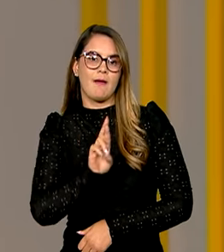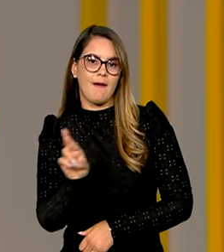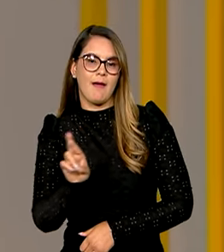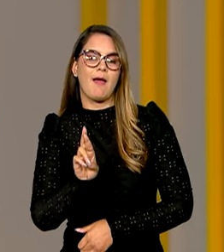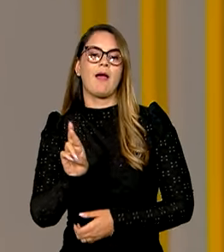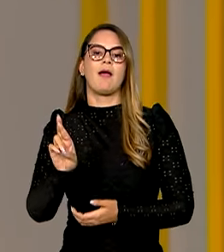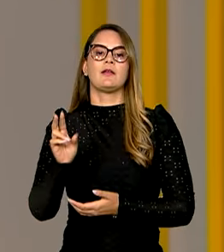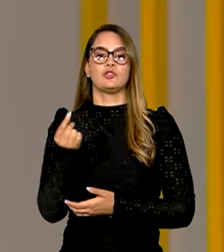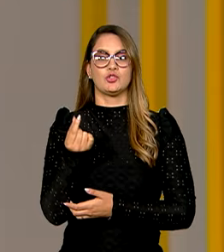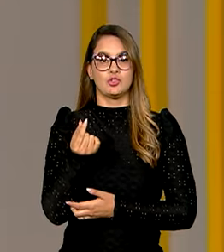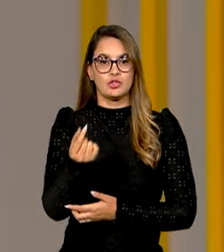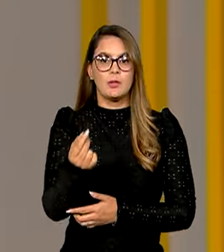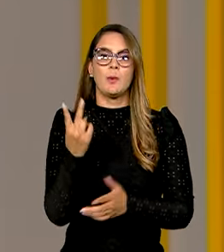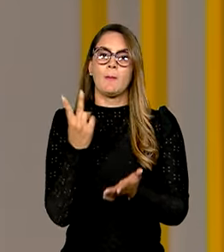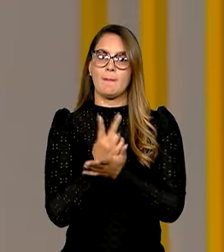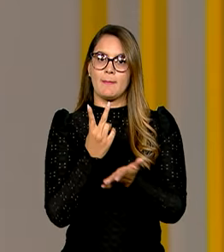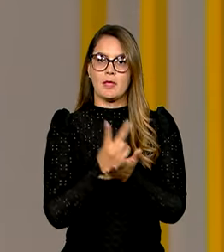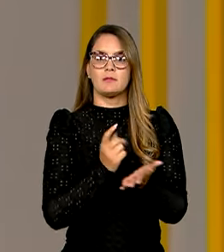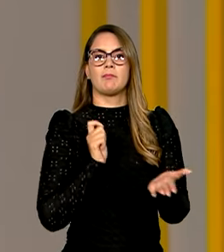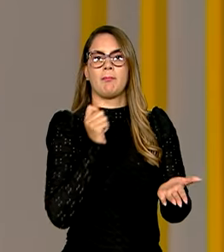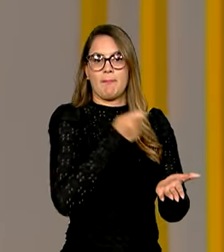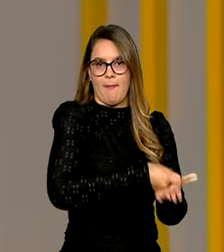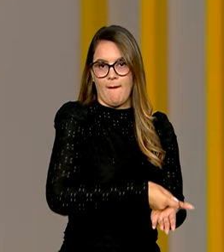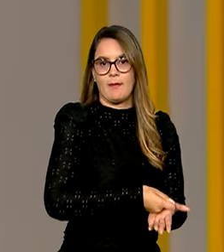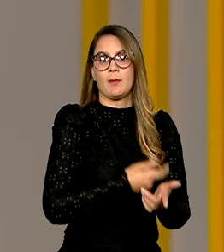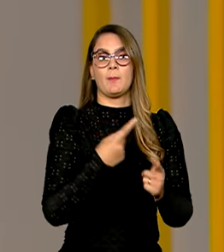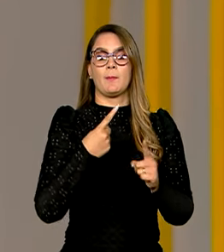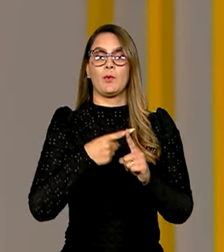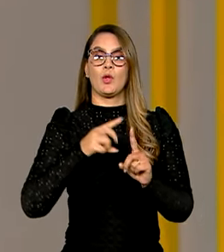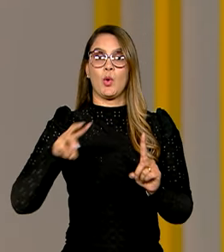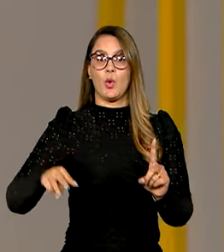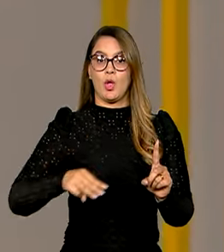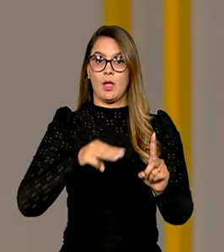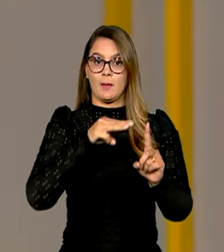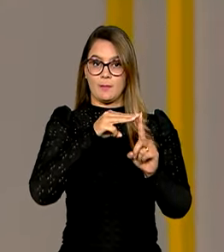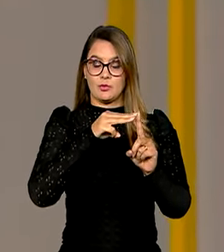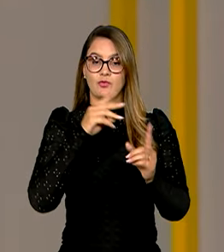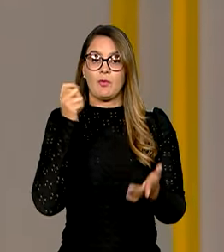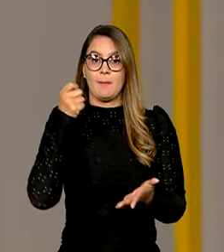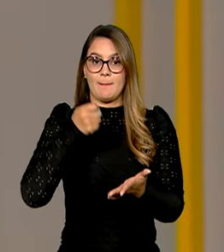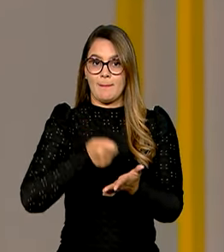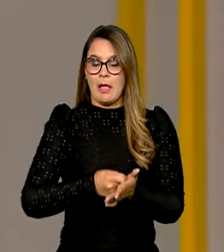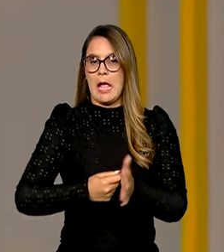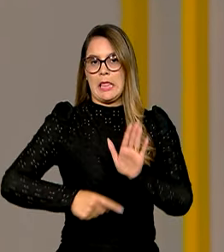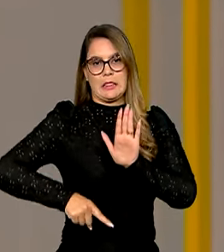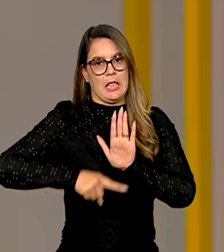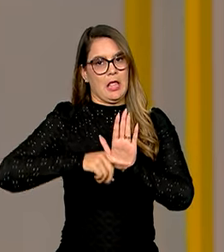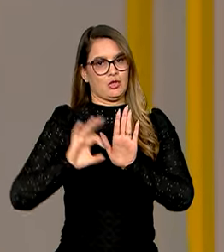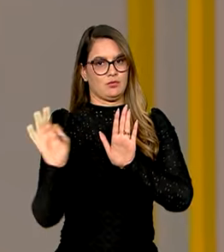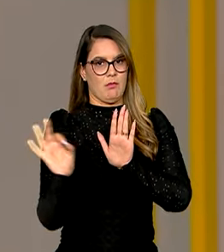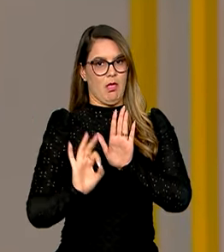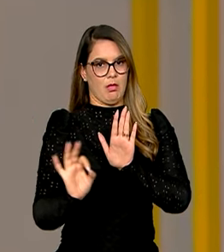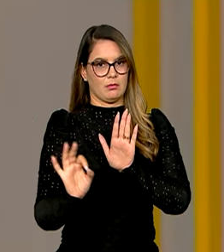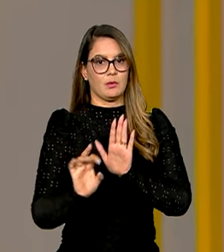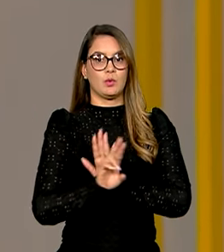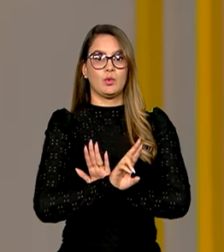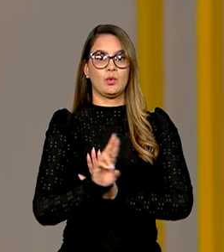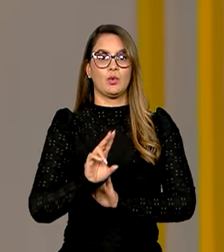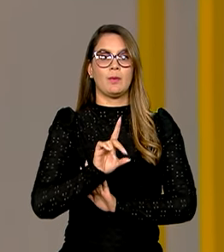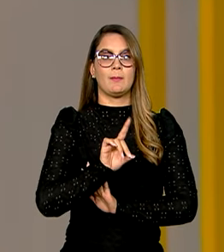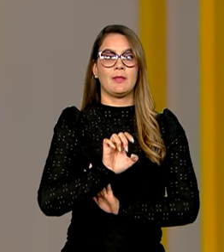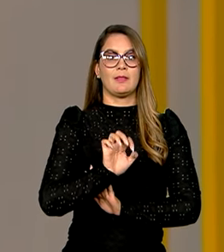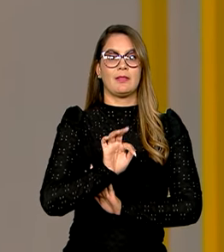e o mesmo valor em despesas, já que a meta é fechar as contas públicas sem saldo negativo. O chamado